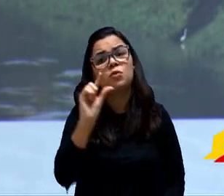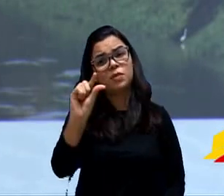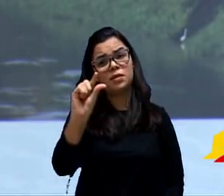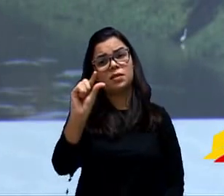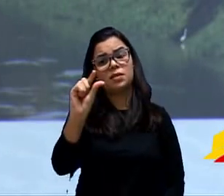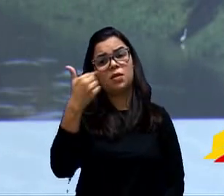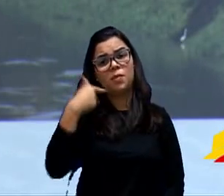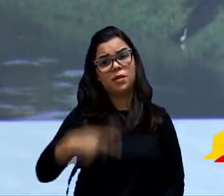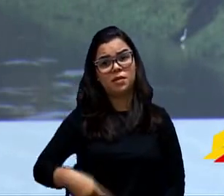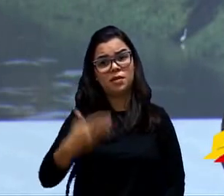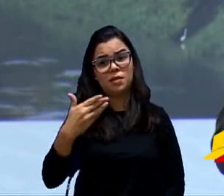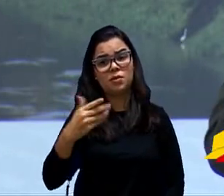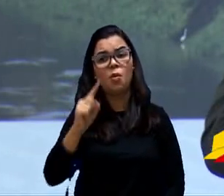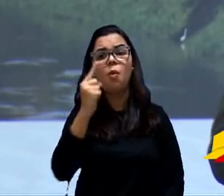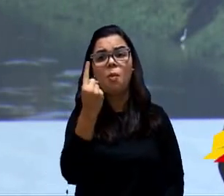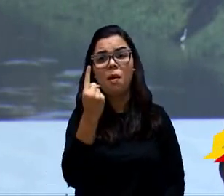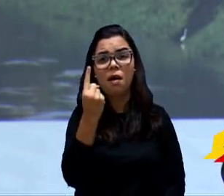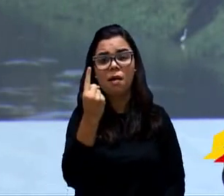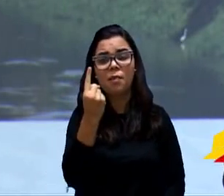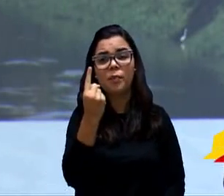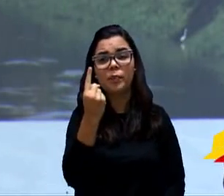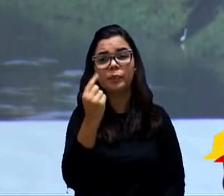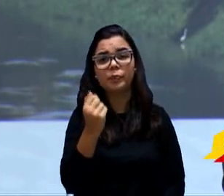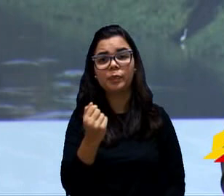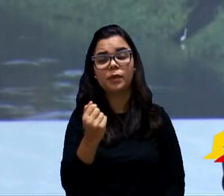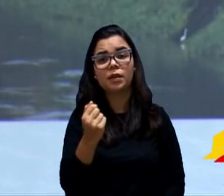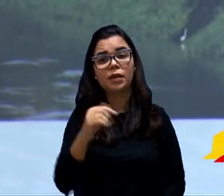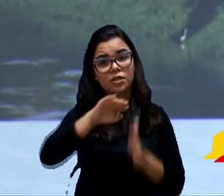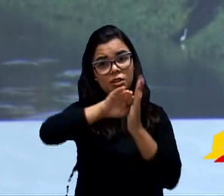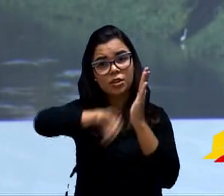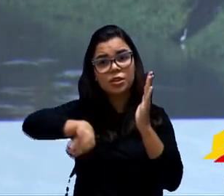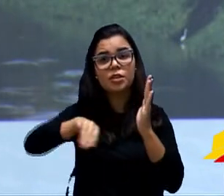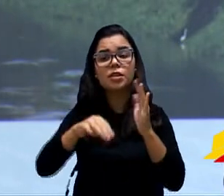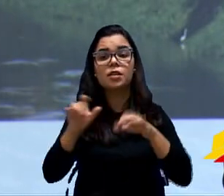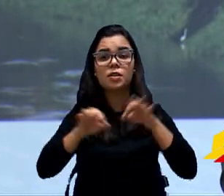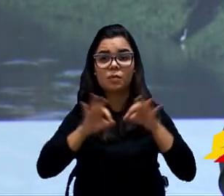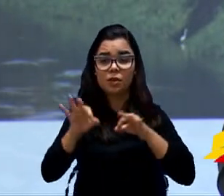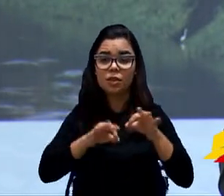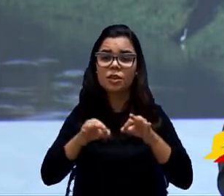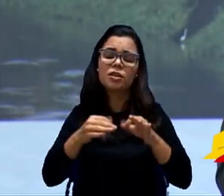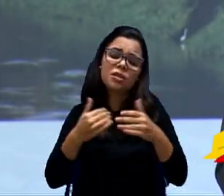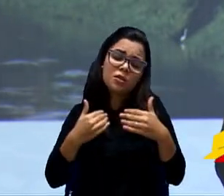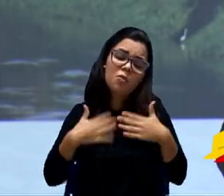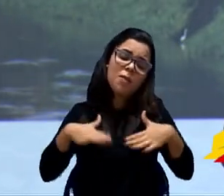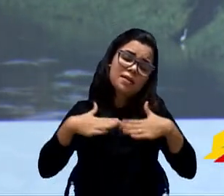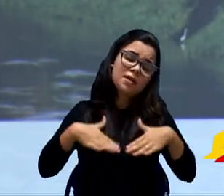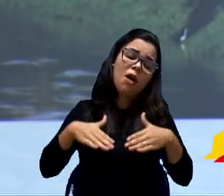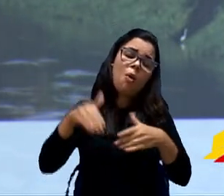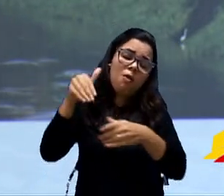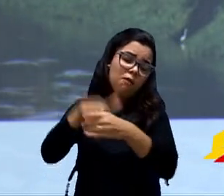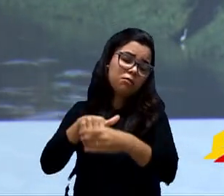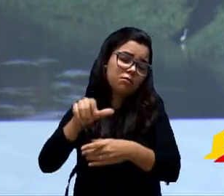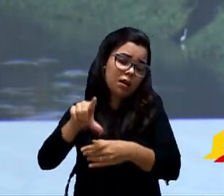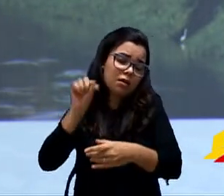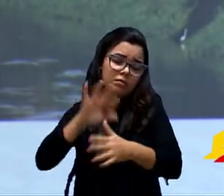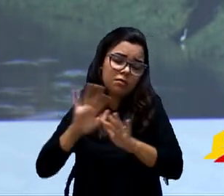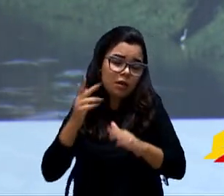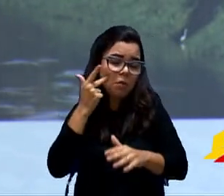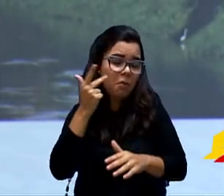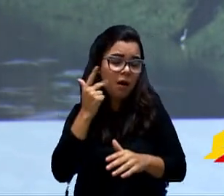presidente, para o líder de governo que a gente retire esse projeto e a gente possa votar com mais tranquilidade. Ninguém é contrário, eu tenho certeza.